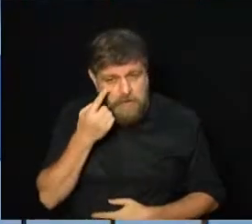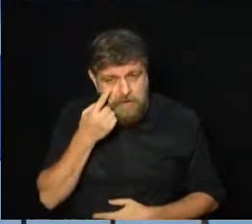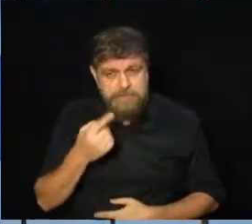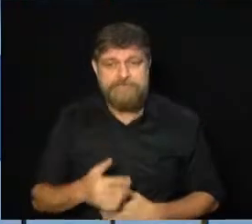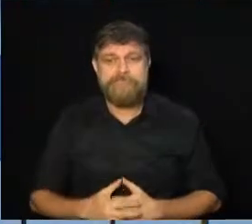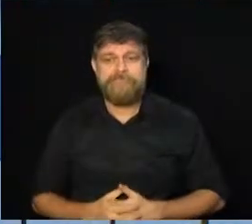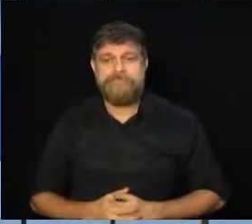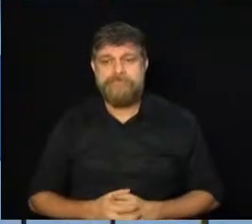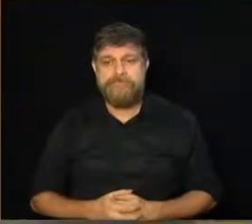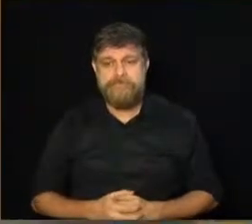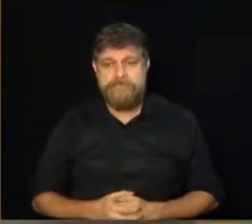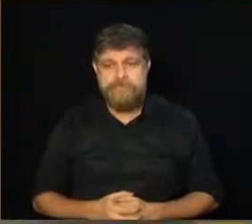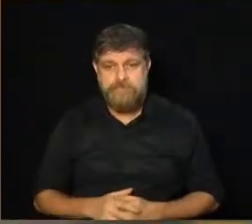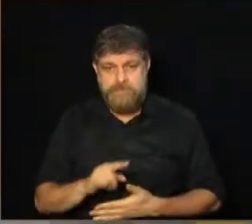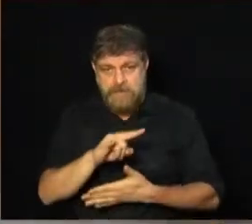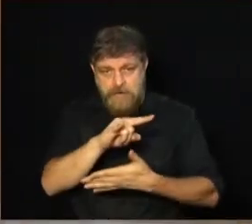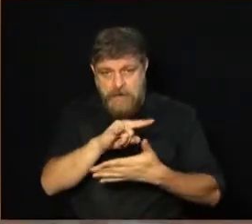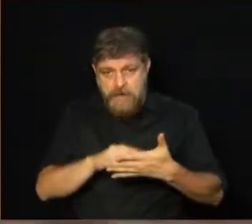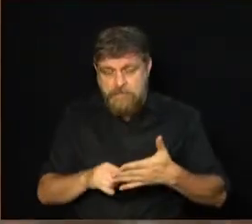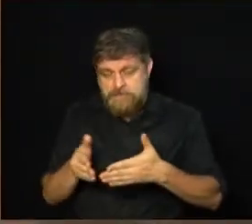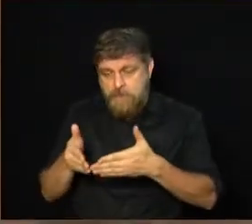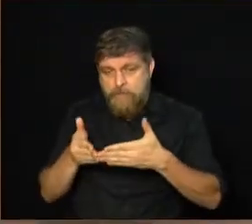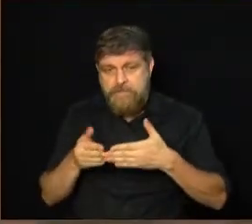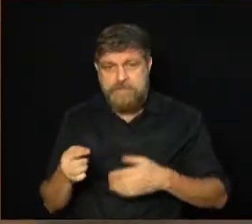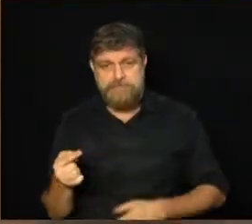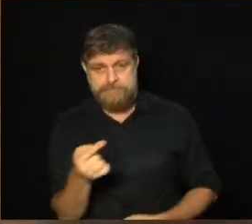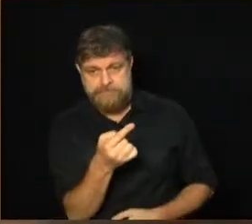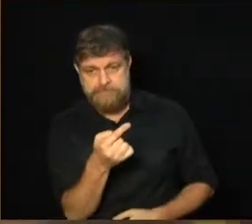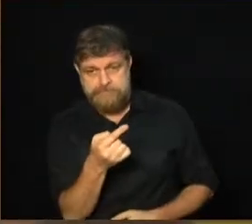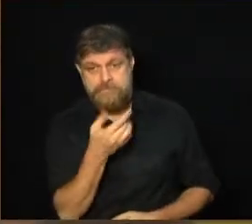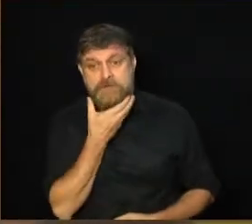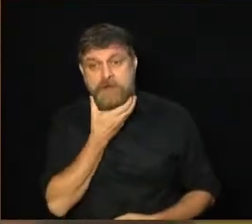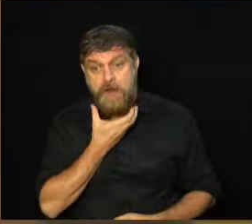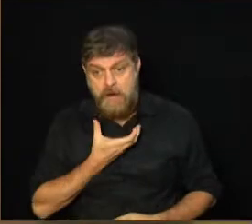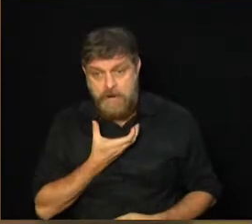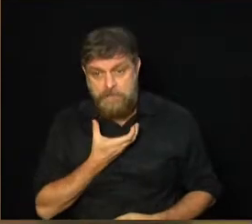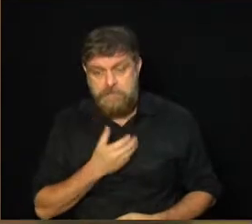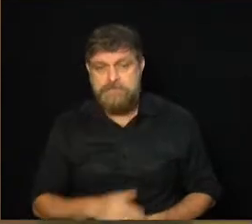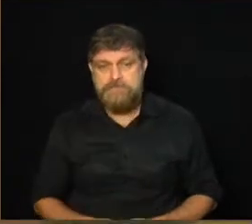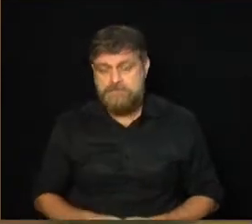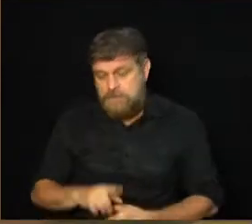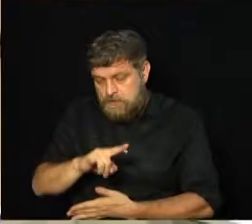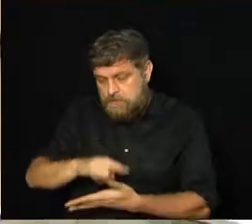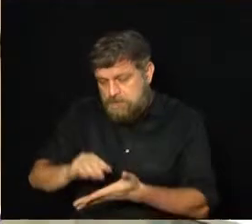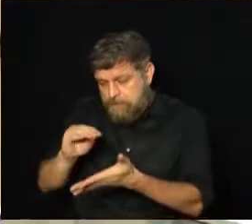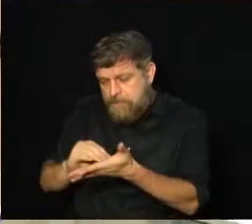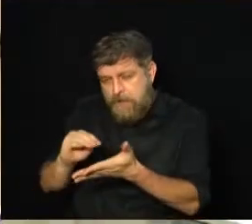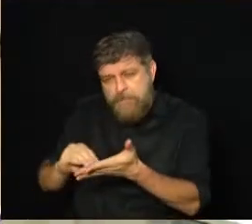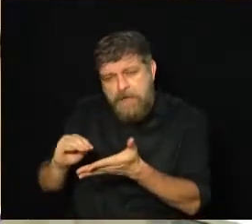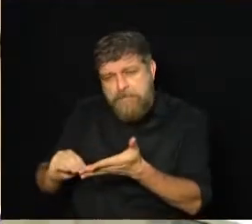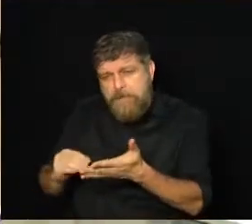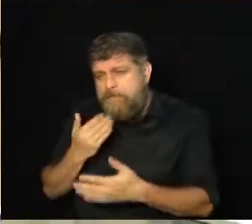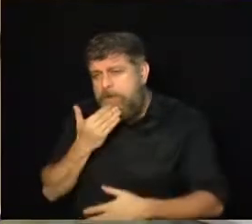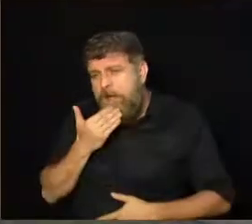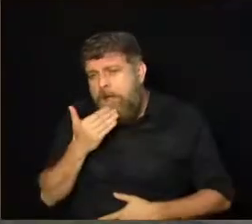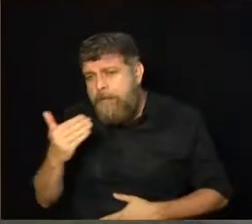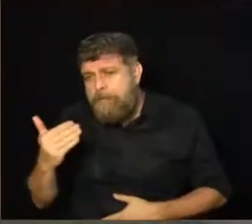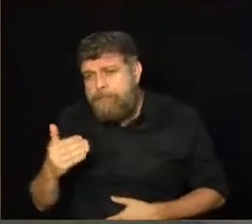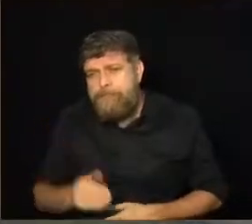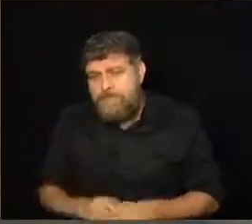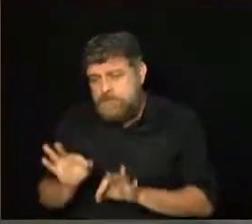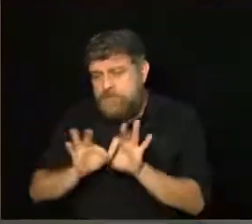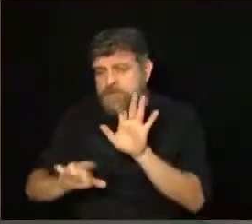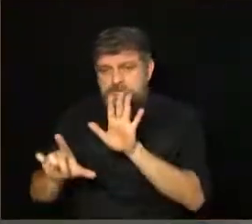A moção de apelo é de autoria do vereador Carmo Luiz. Nela, o parlamentar solicita a aprovação do